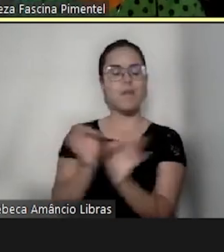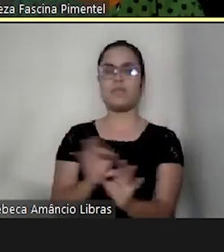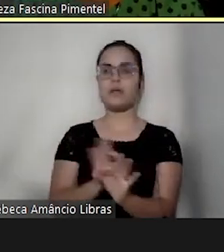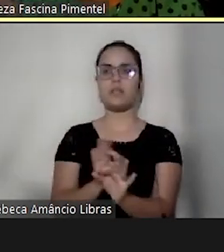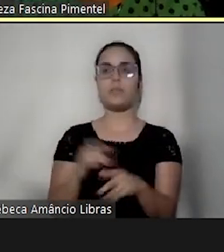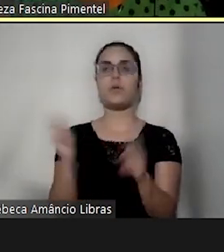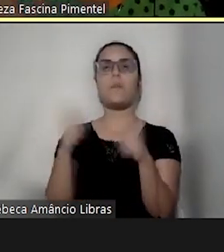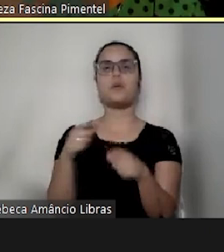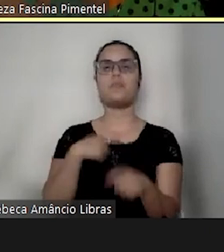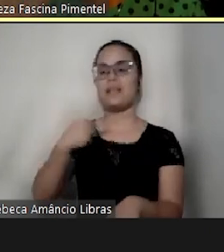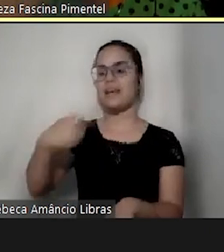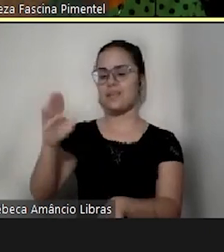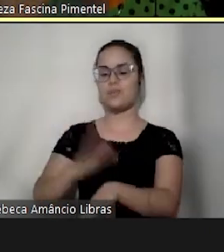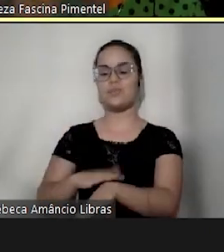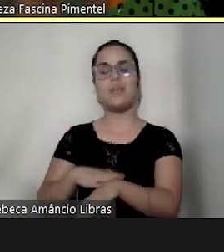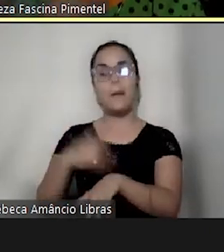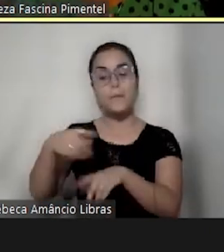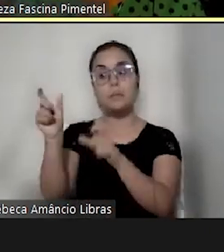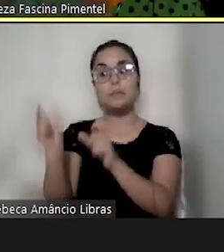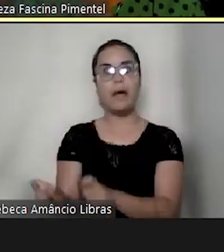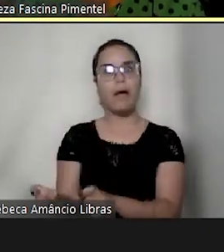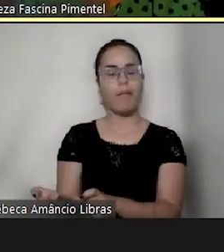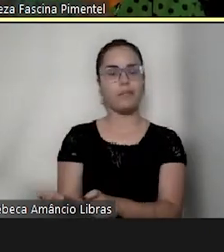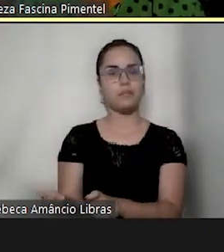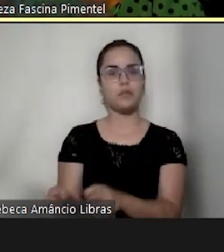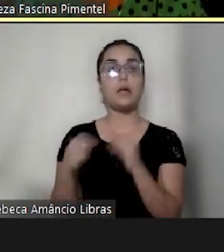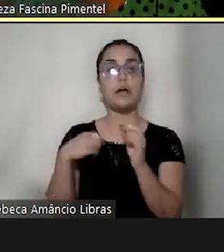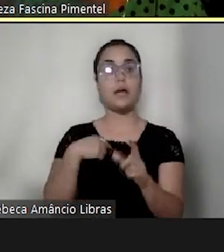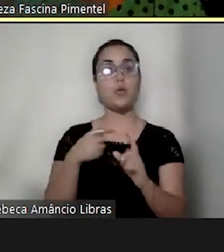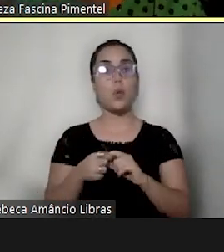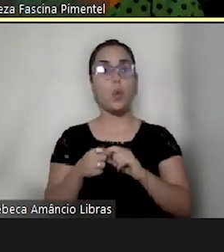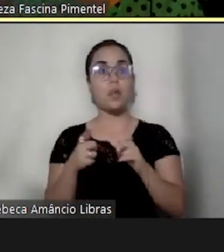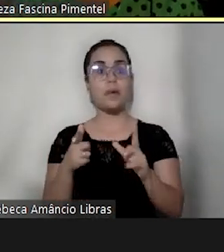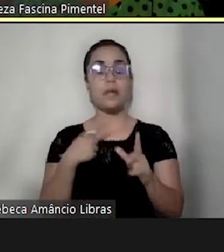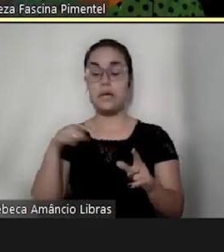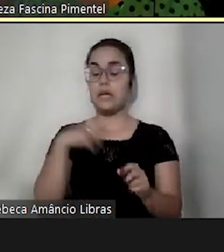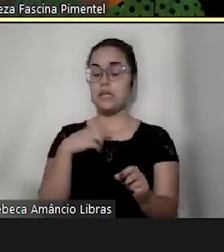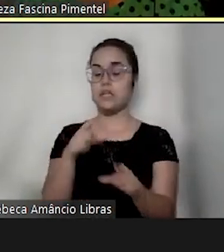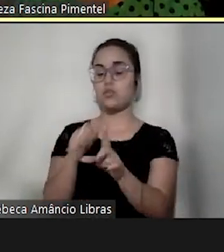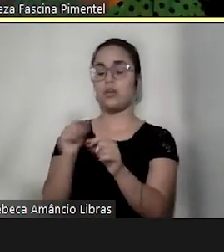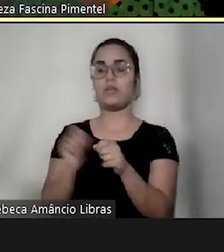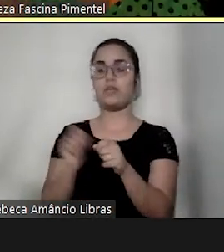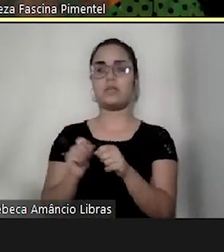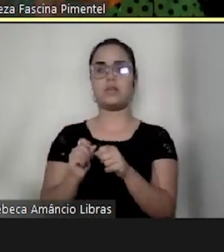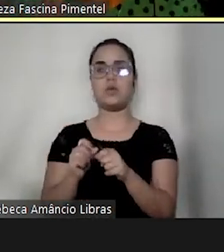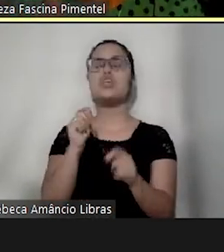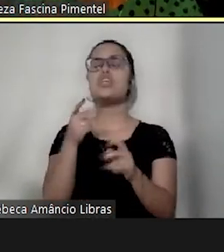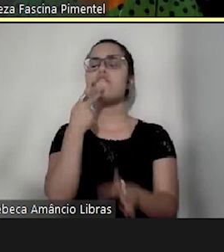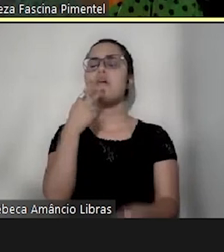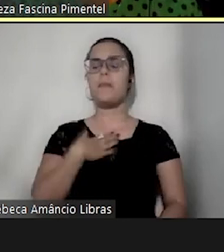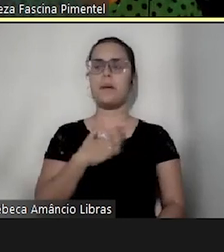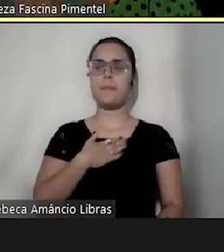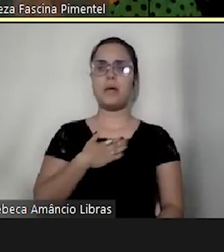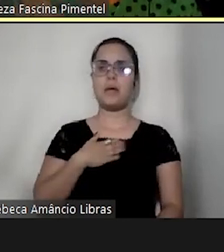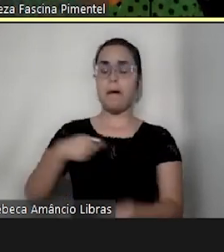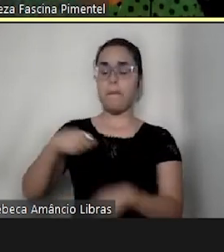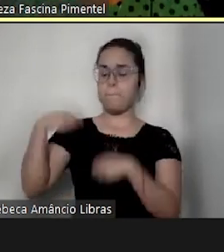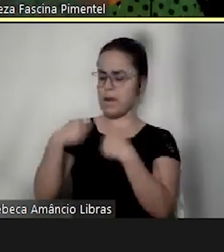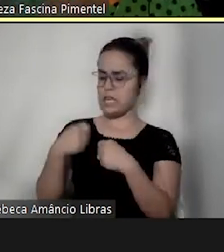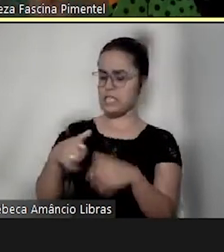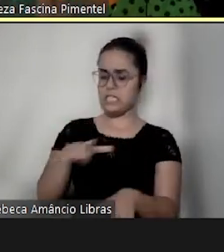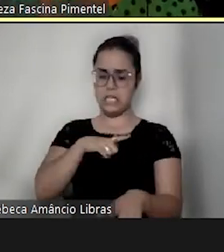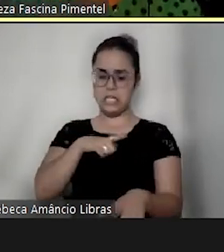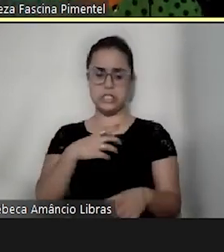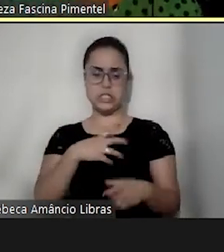fosse no tempo dele, da forma dele, eu permiti. Só que o que que falam pra gente? Tem que desfraudar com